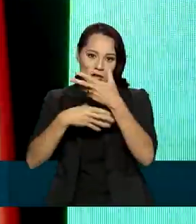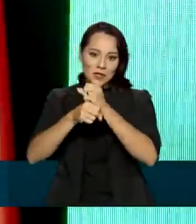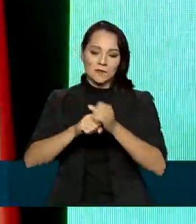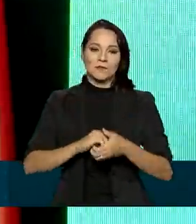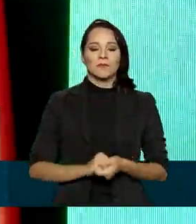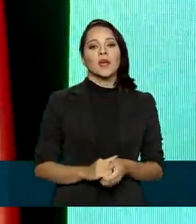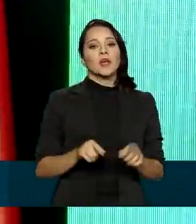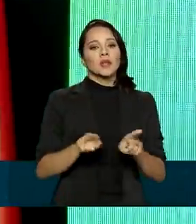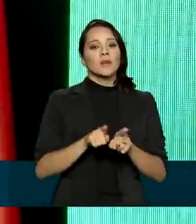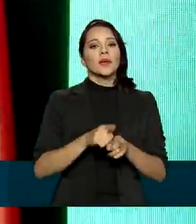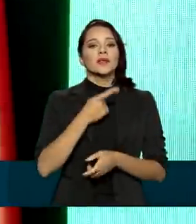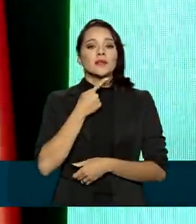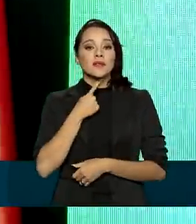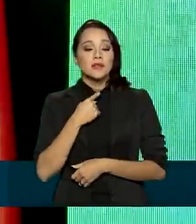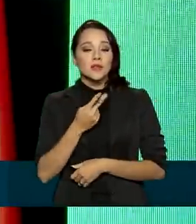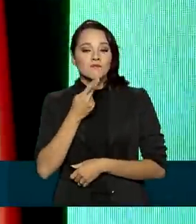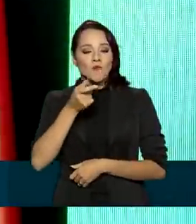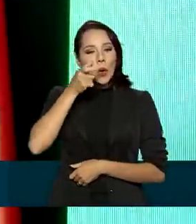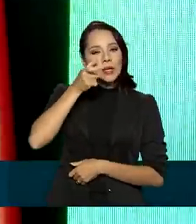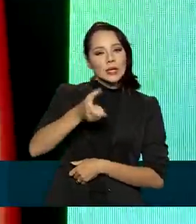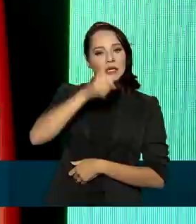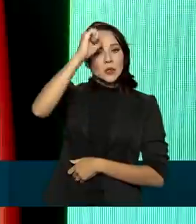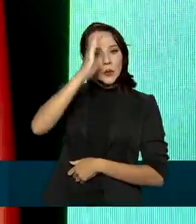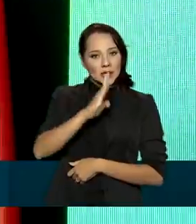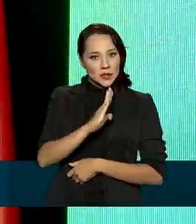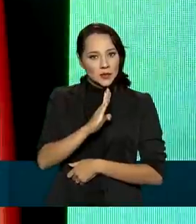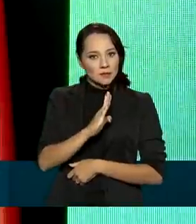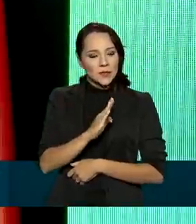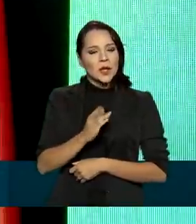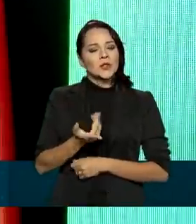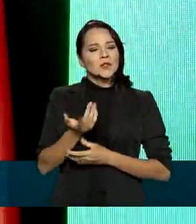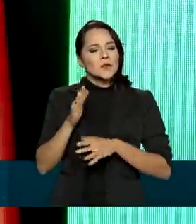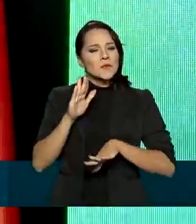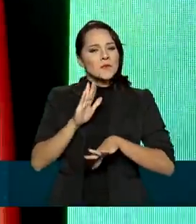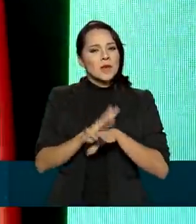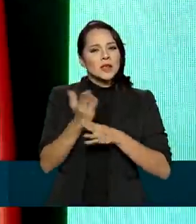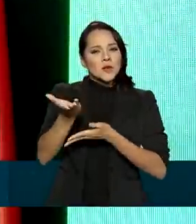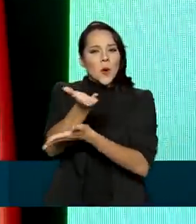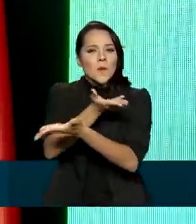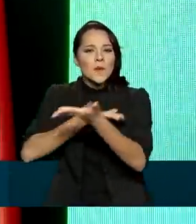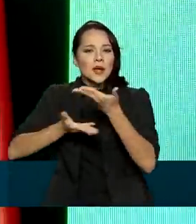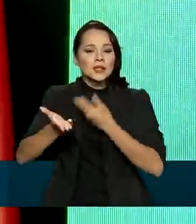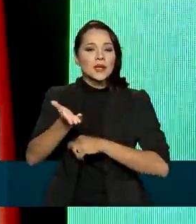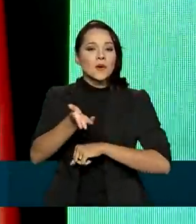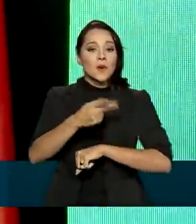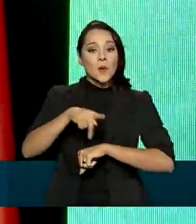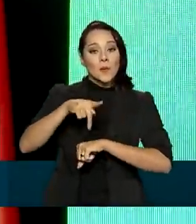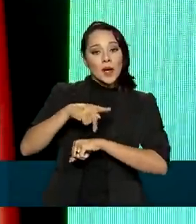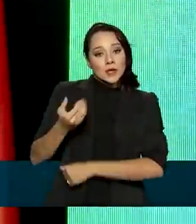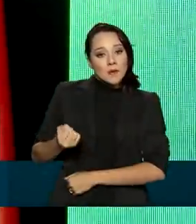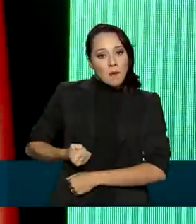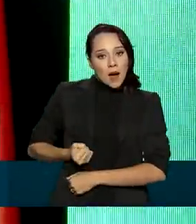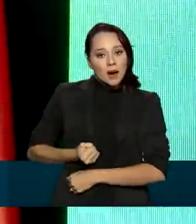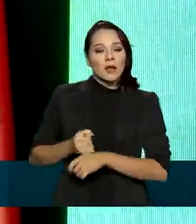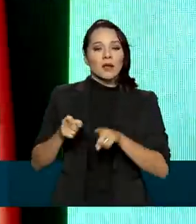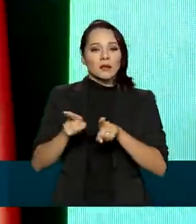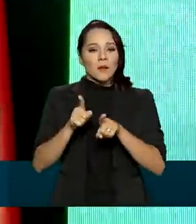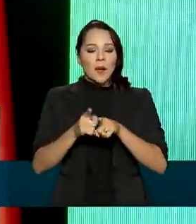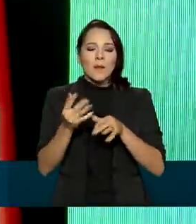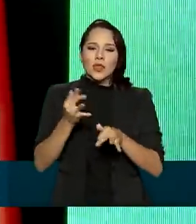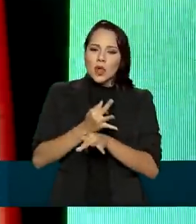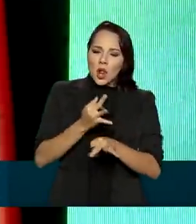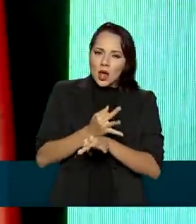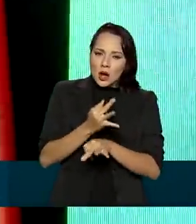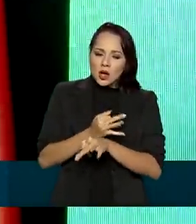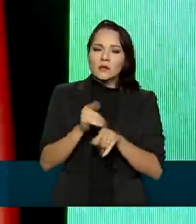Também desejo reafirmar a intenção brasileira de aprofundar a cooperação com o Bahrein na promoção da tolerância